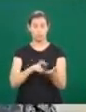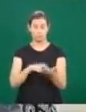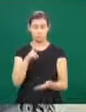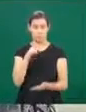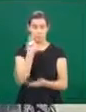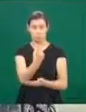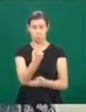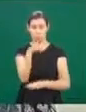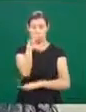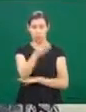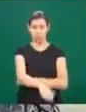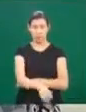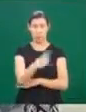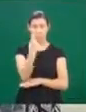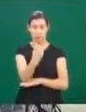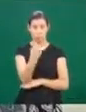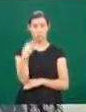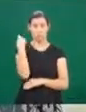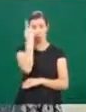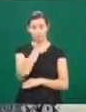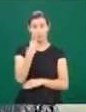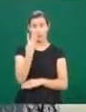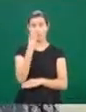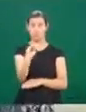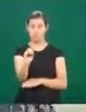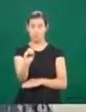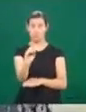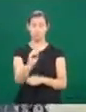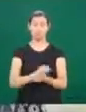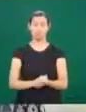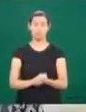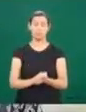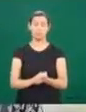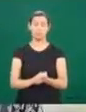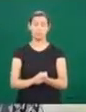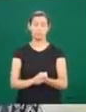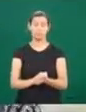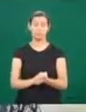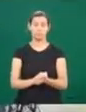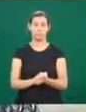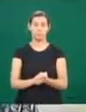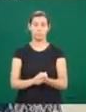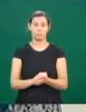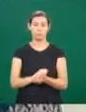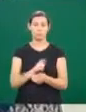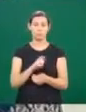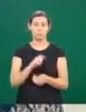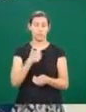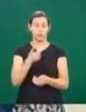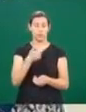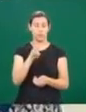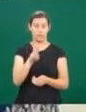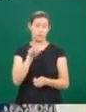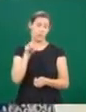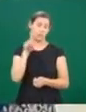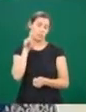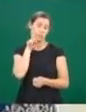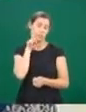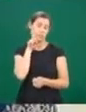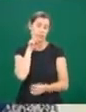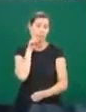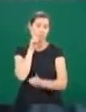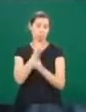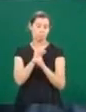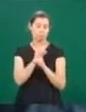Totalizando 40 horas de curso. Então a cada 15 dias nós temos um encontro deste. Mariana explica que a ideia de